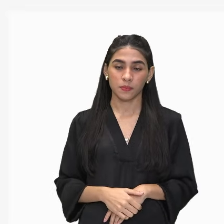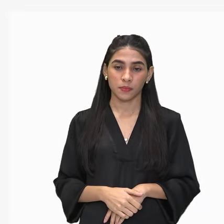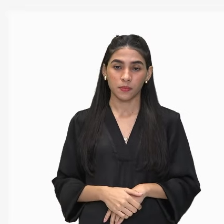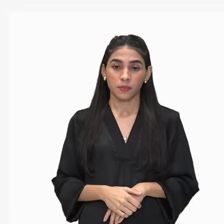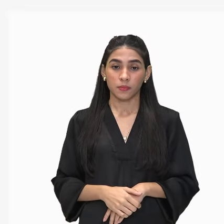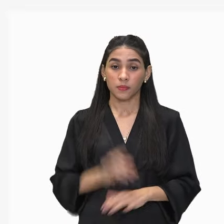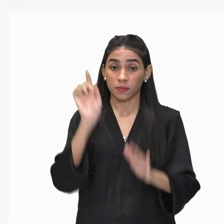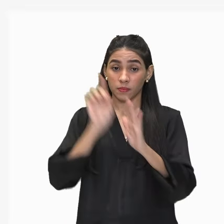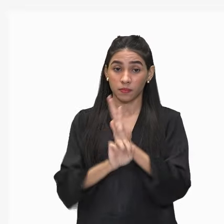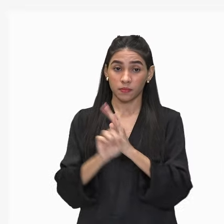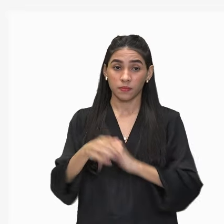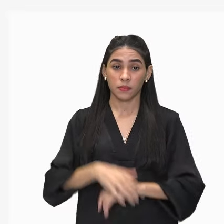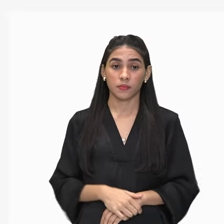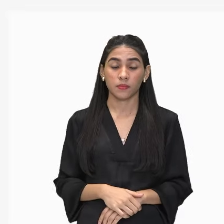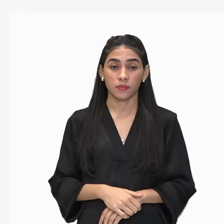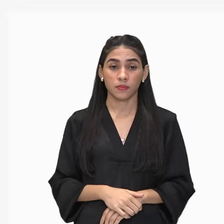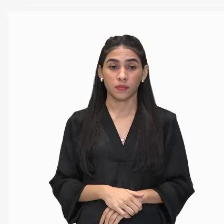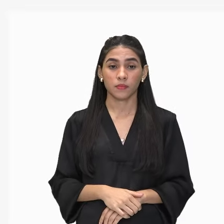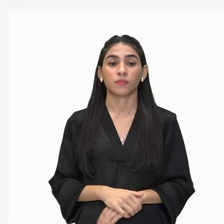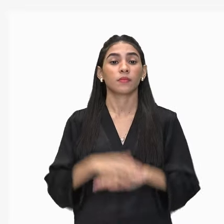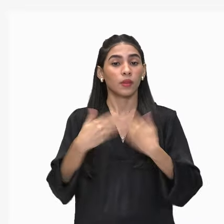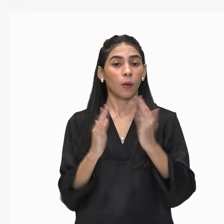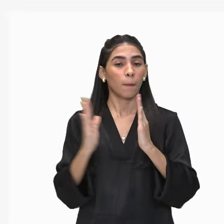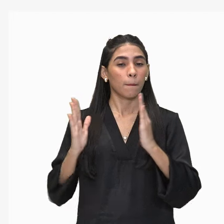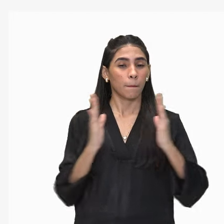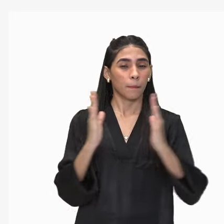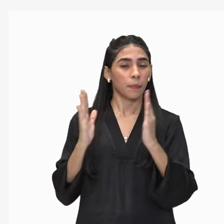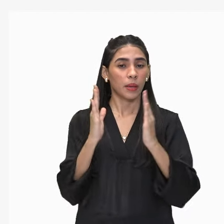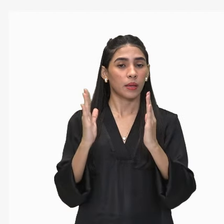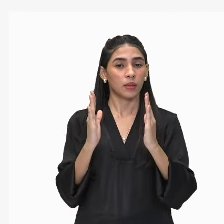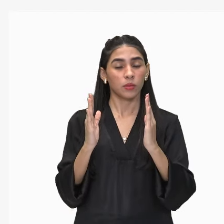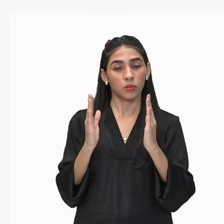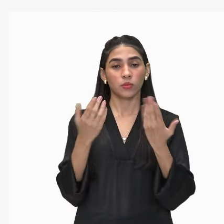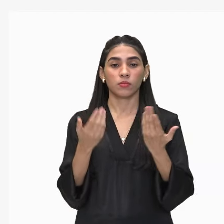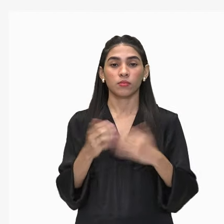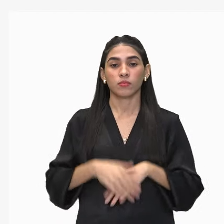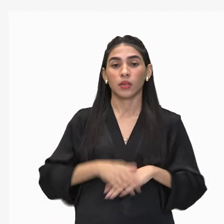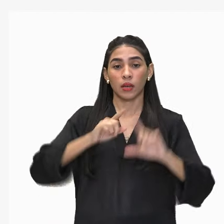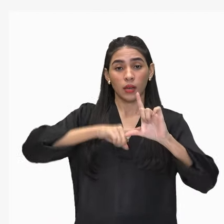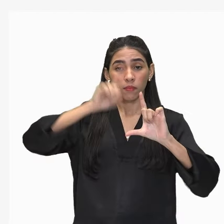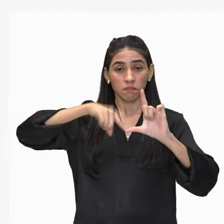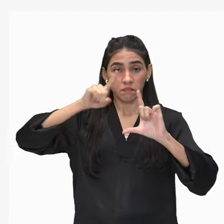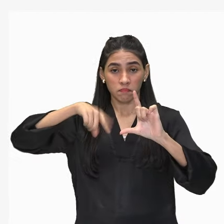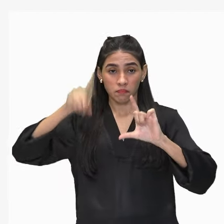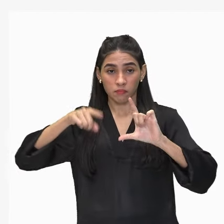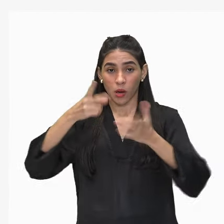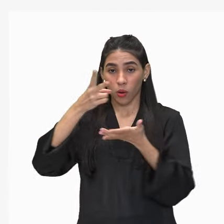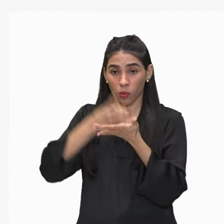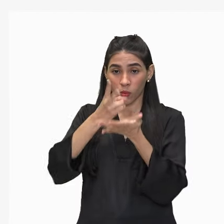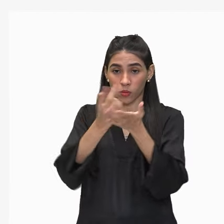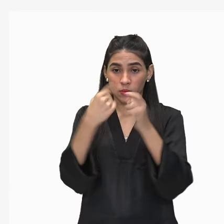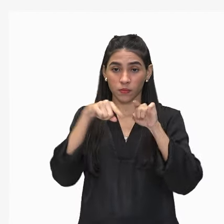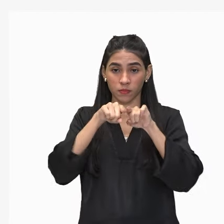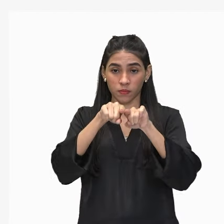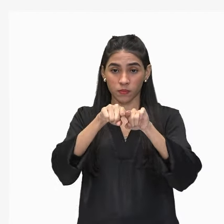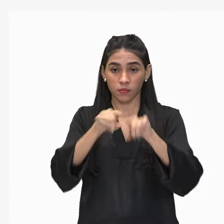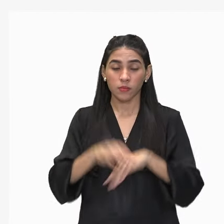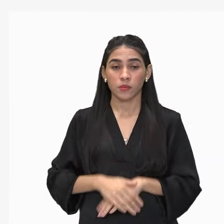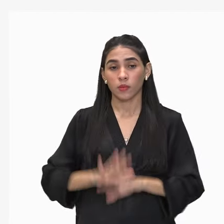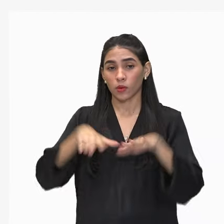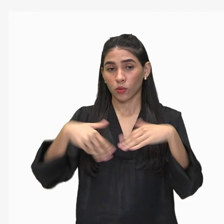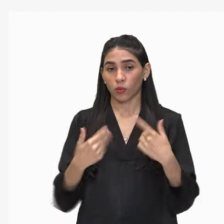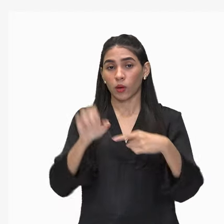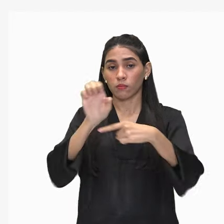pergunta. Em longo prazo, se essas taxas permanecerem constantes, qual dessas